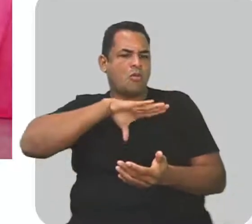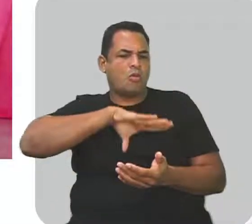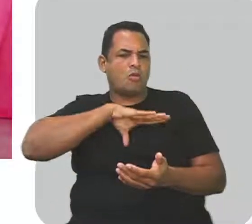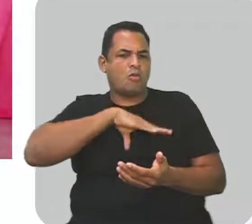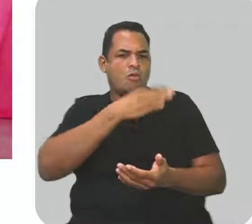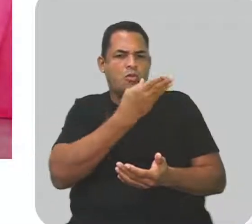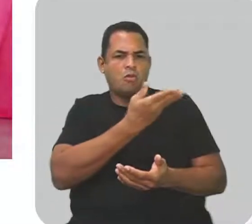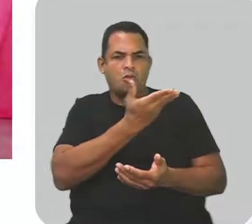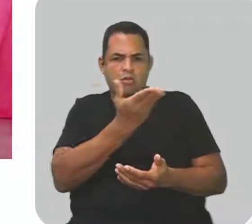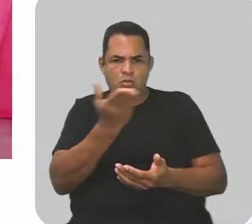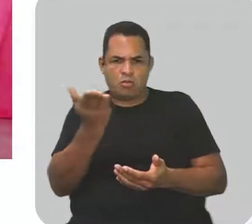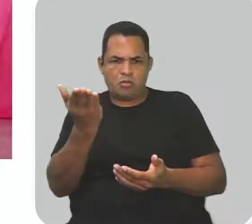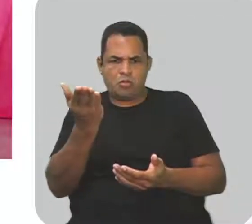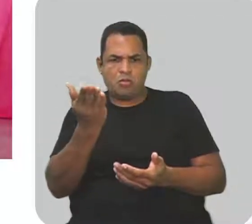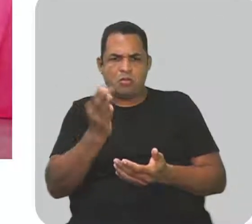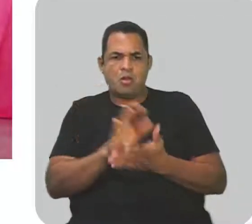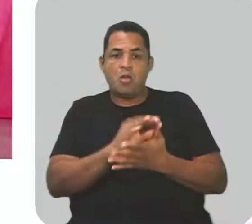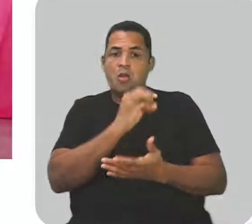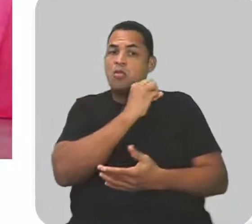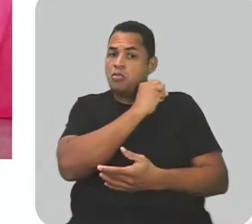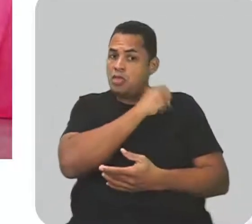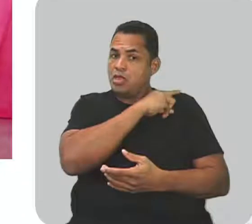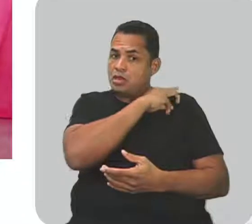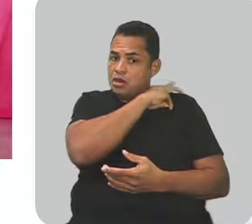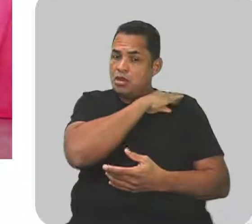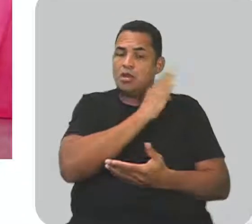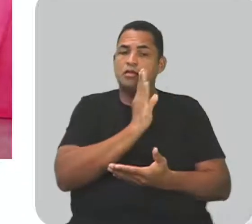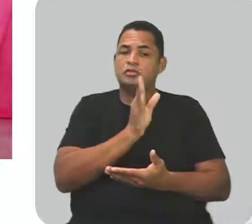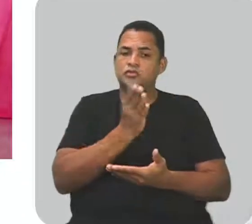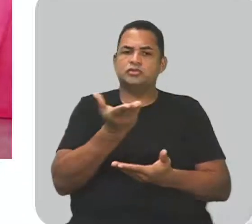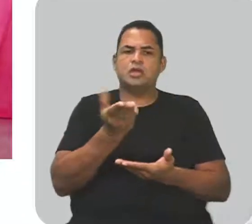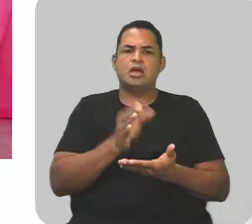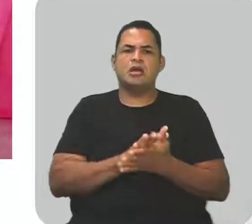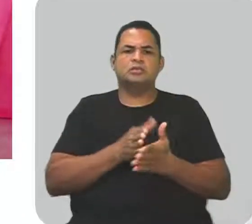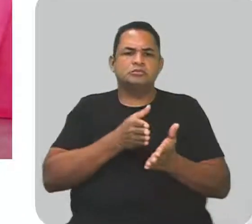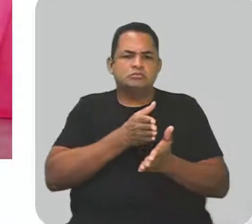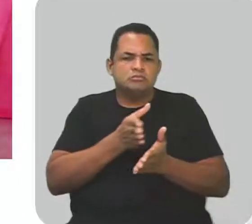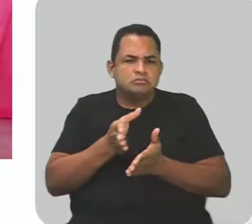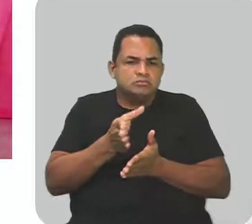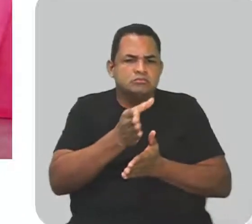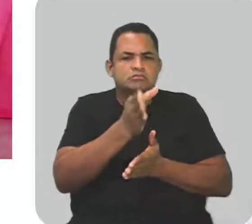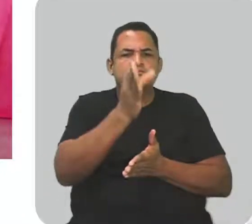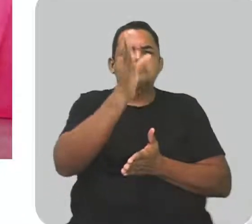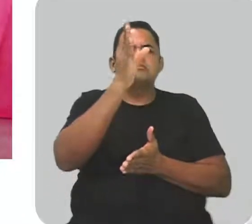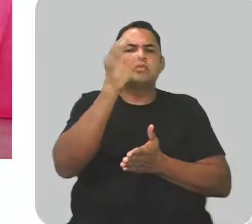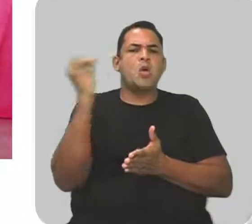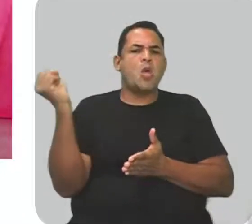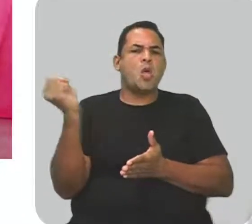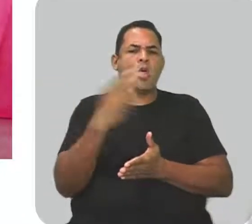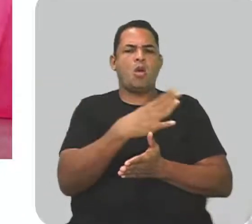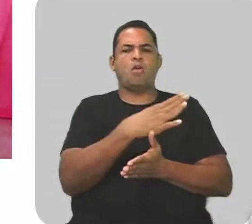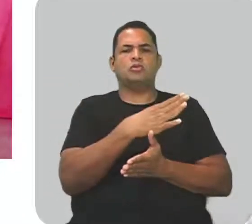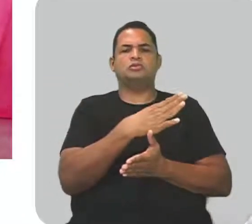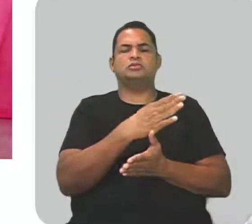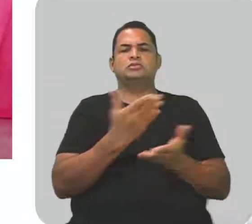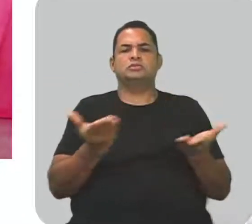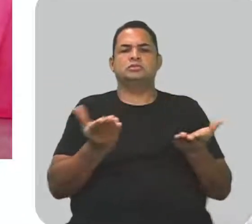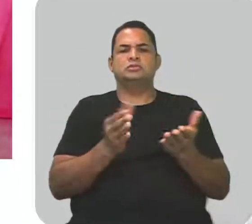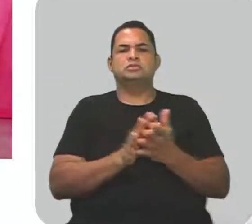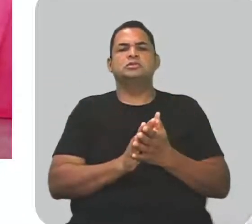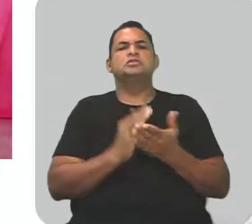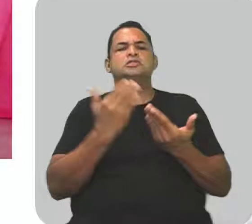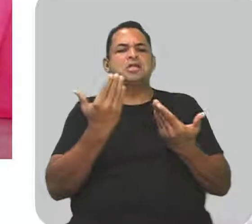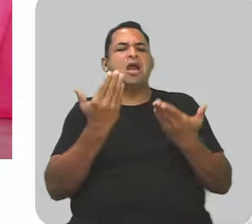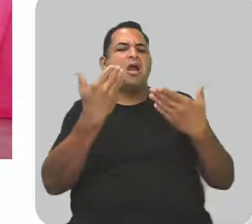Esses são alunos terceirão também, que agora já estão trilhando novos rumos, né? Foram